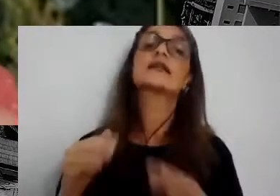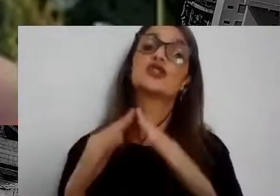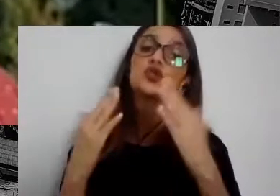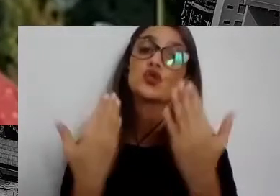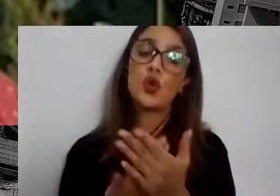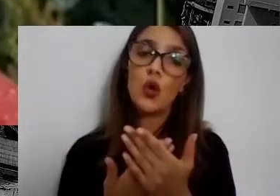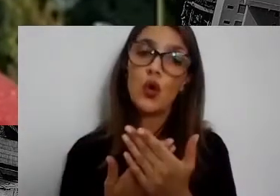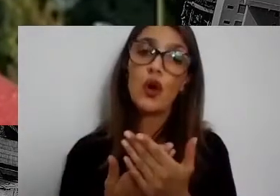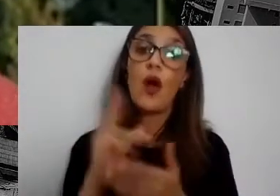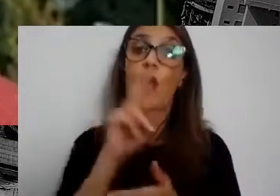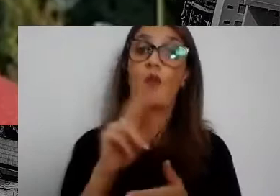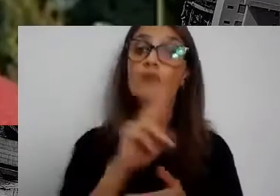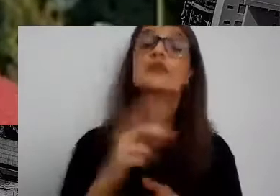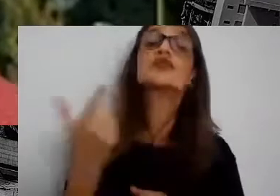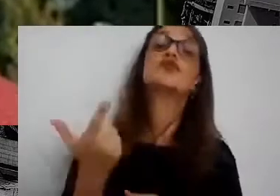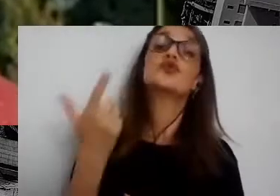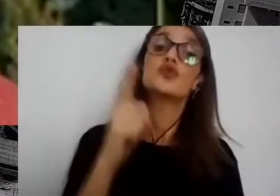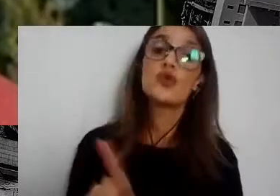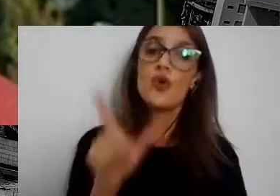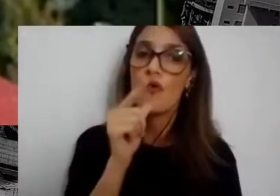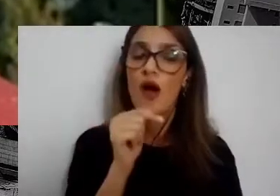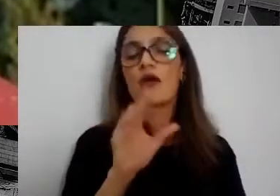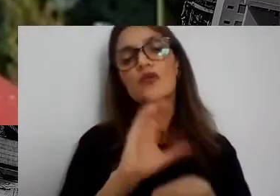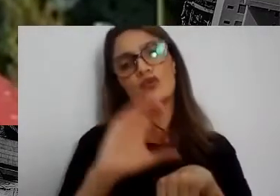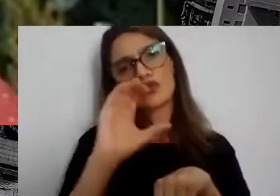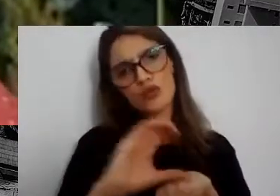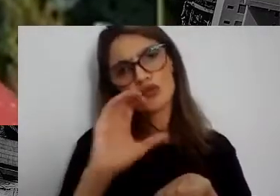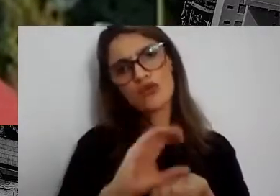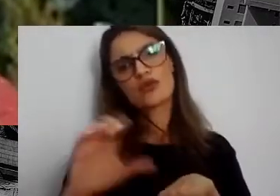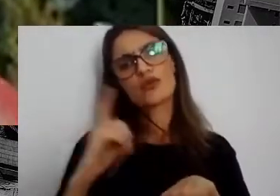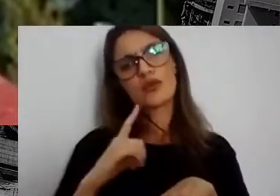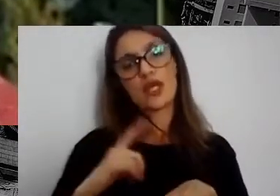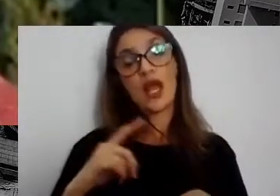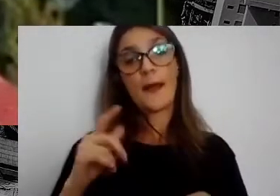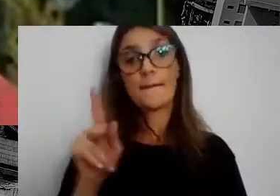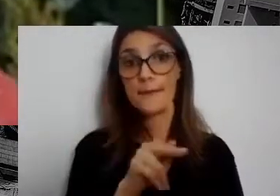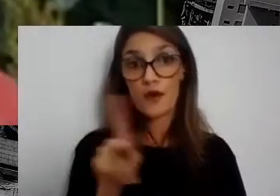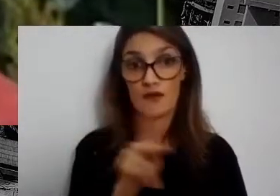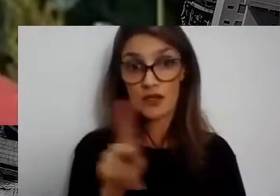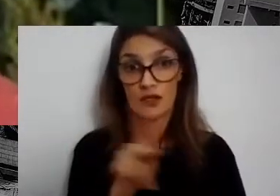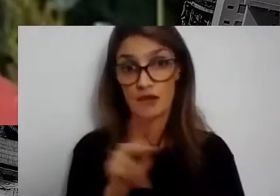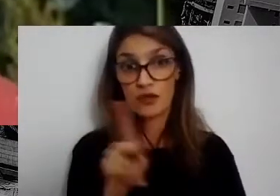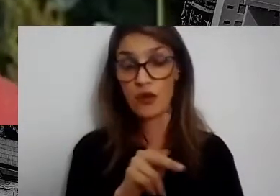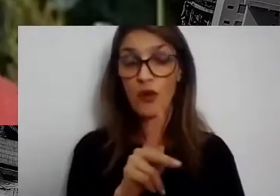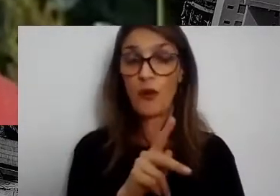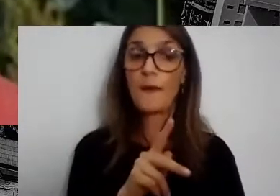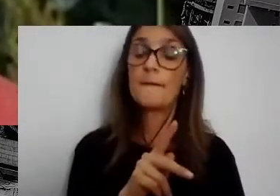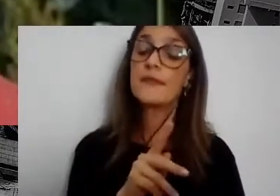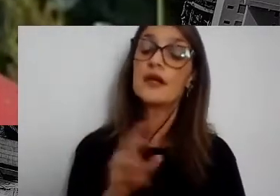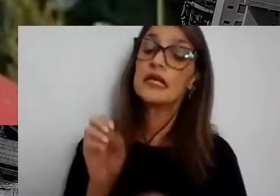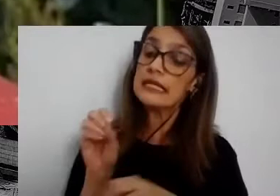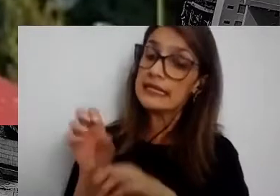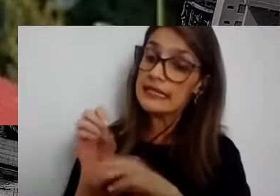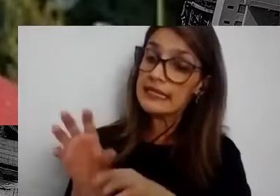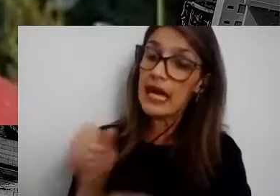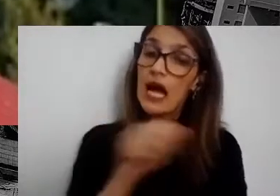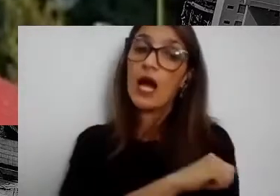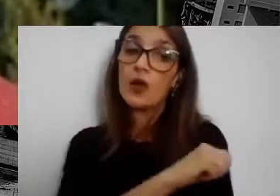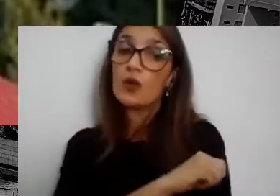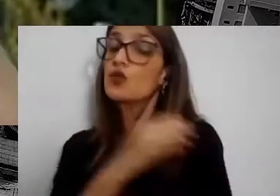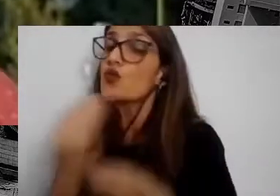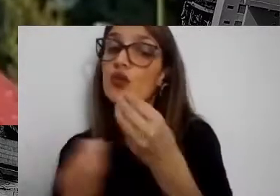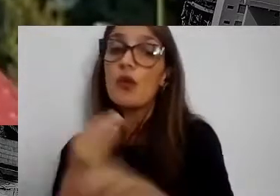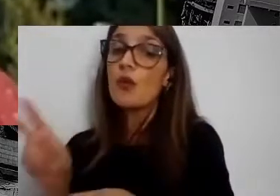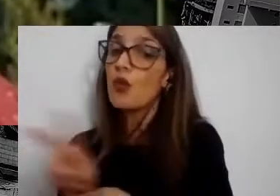junto é feito um curso de capacitação para os professores, para que eles instruam os alunos de como cuidar das hortas, dos